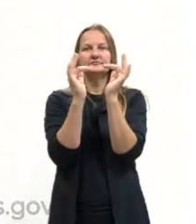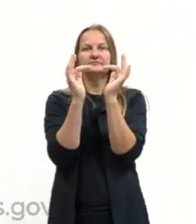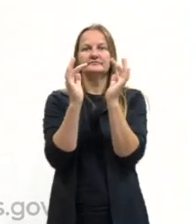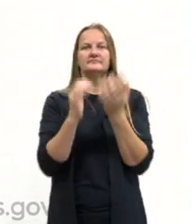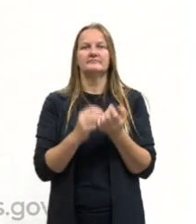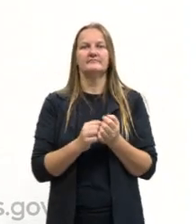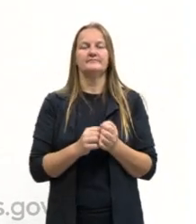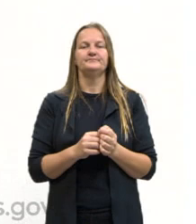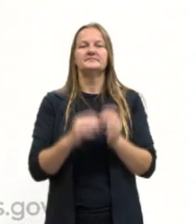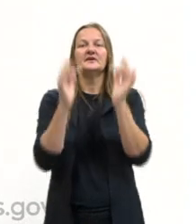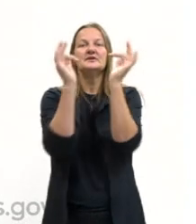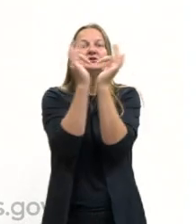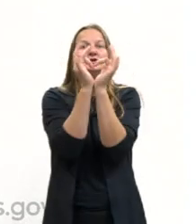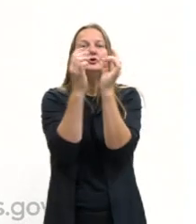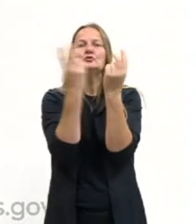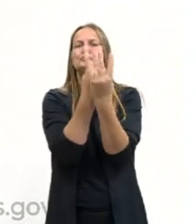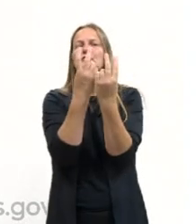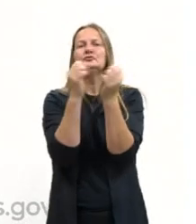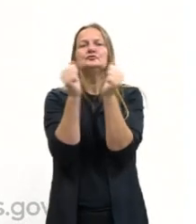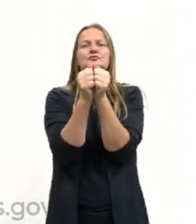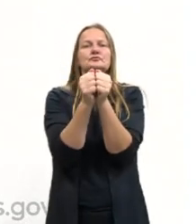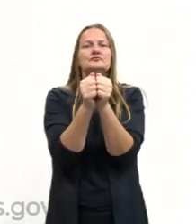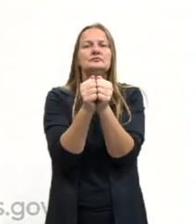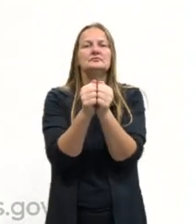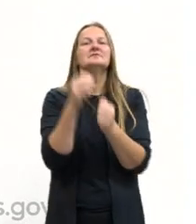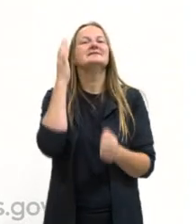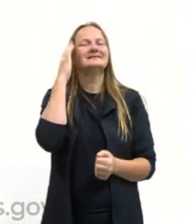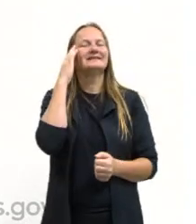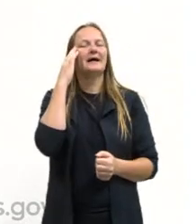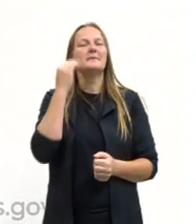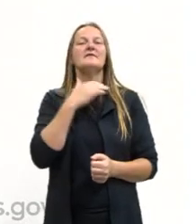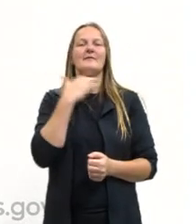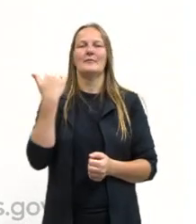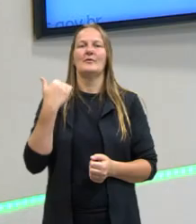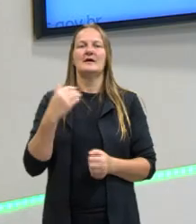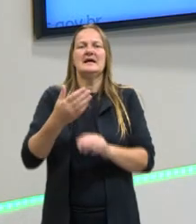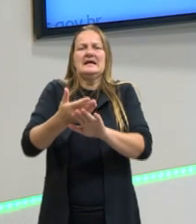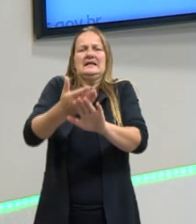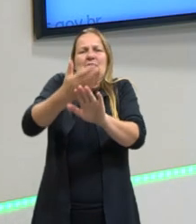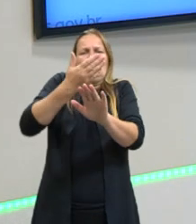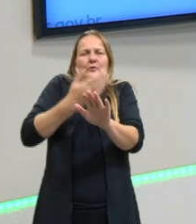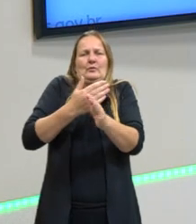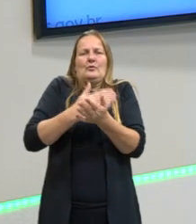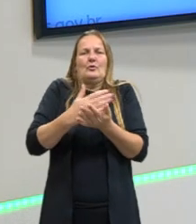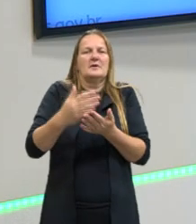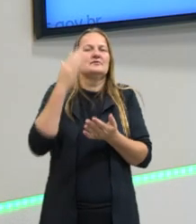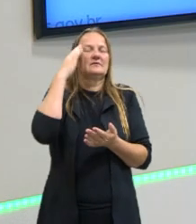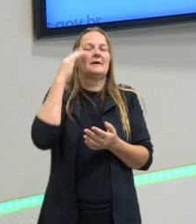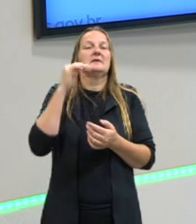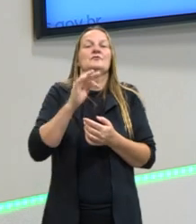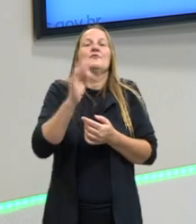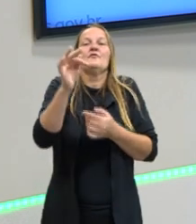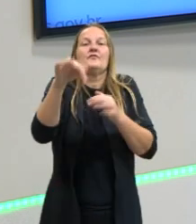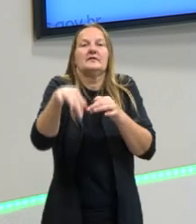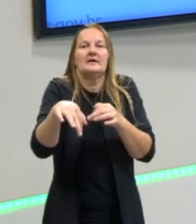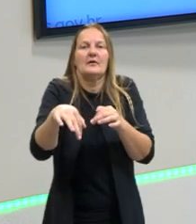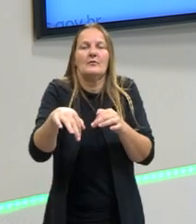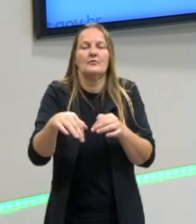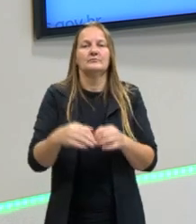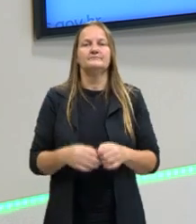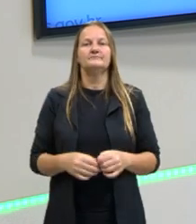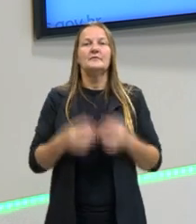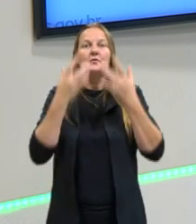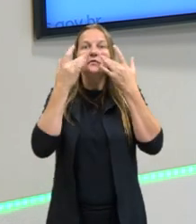eles não ficarão juntos porque eles vão morrer lá no iniciozinho do livro ou no início da